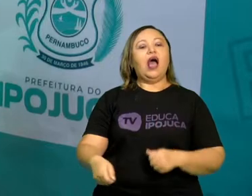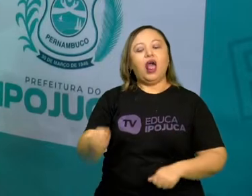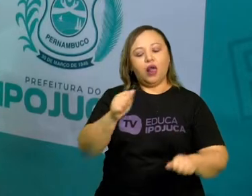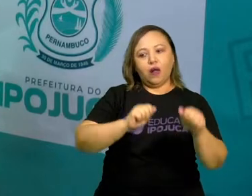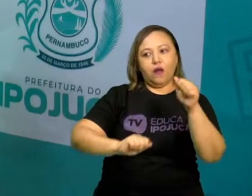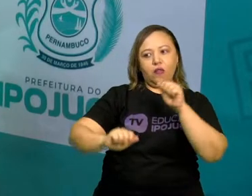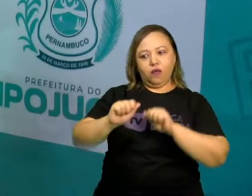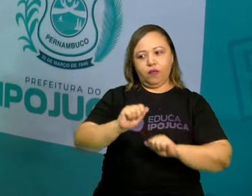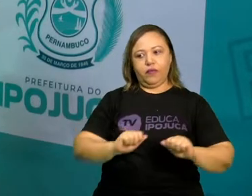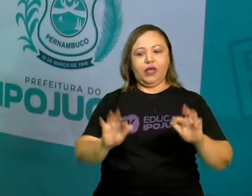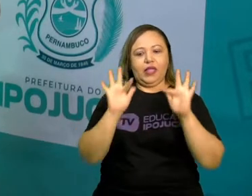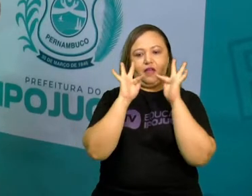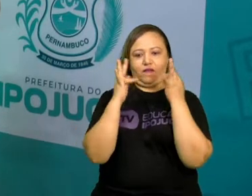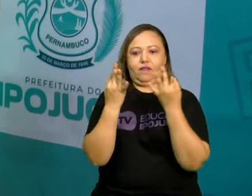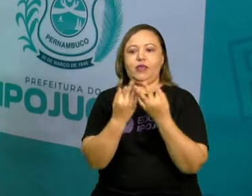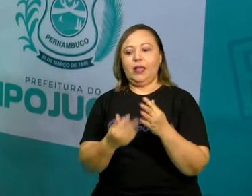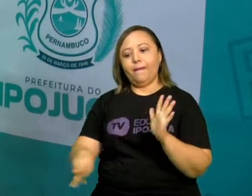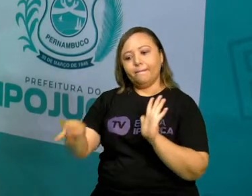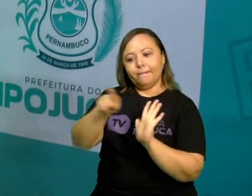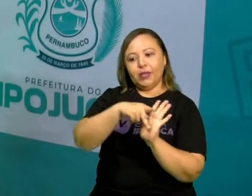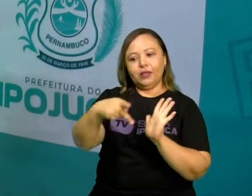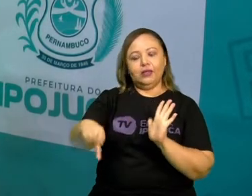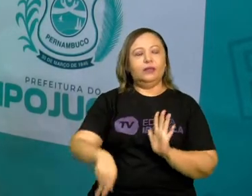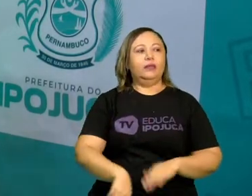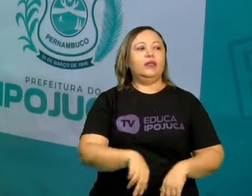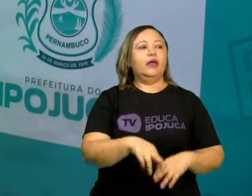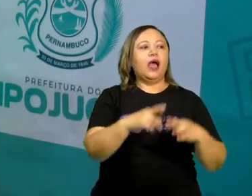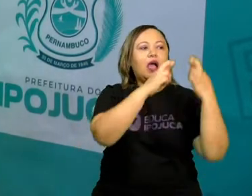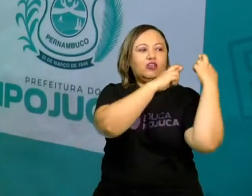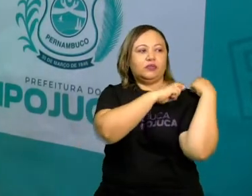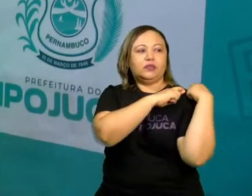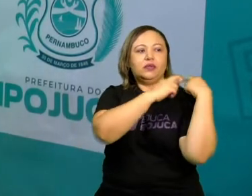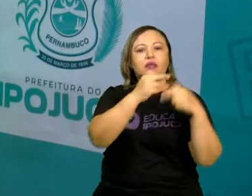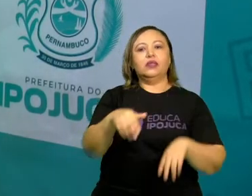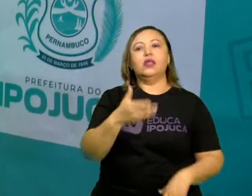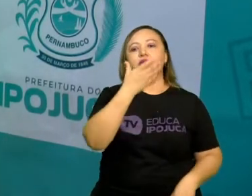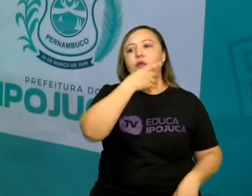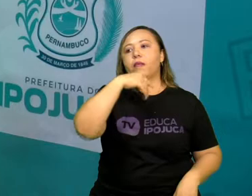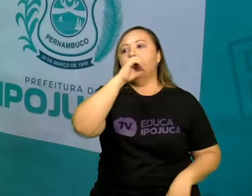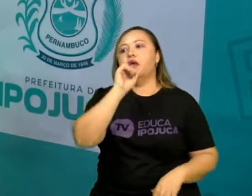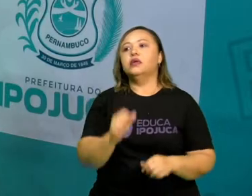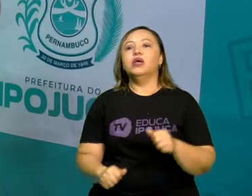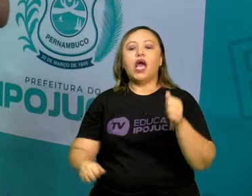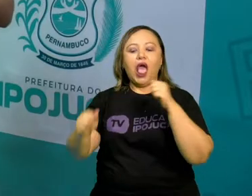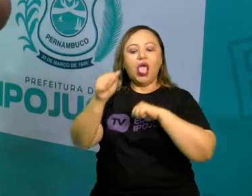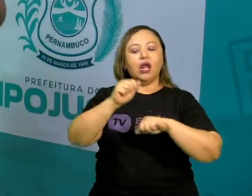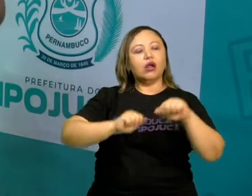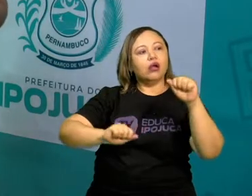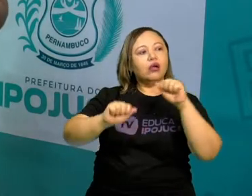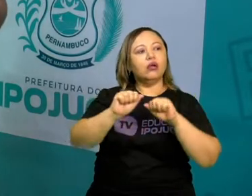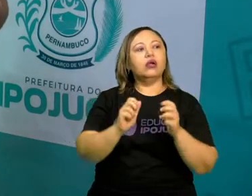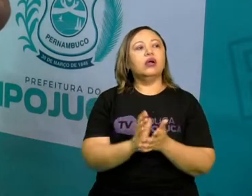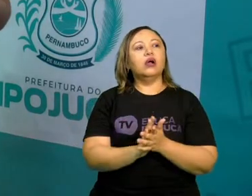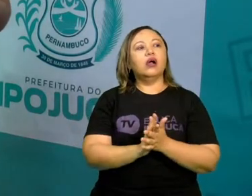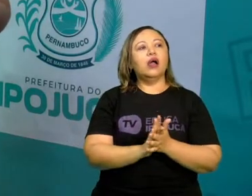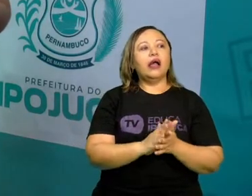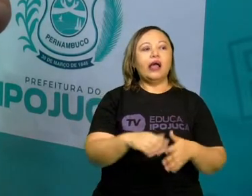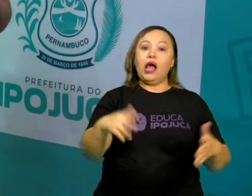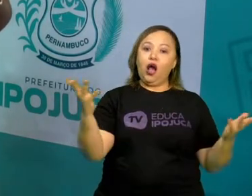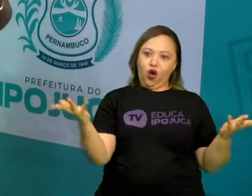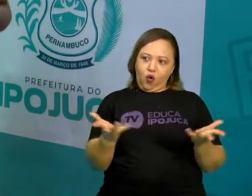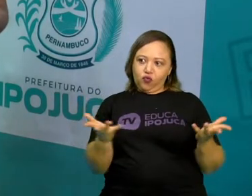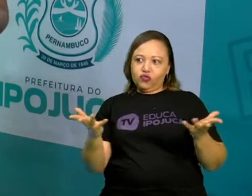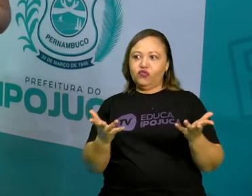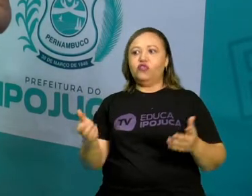só da figura masculina, do pai. E também a questão econômica passou agora a ser função da mulher,